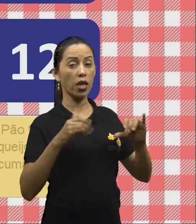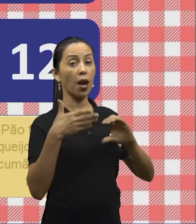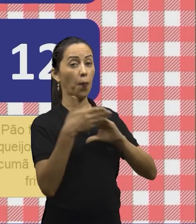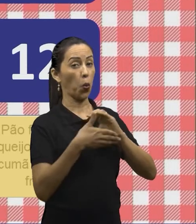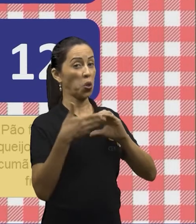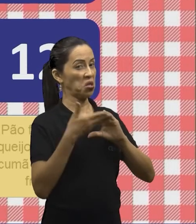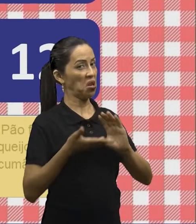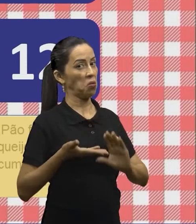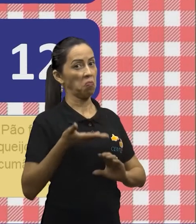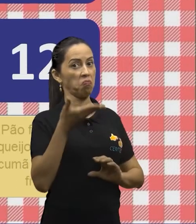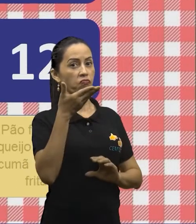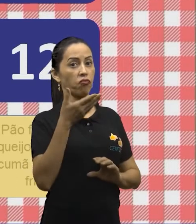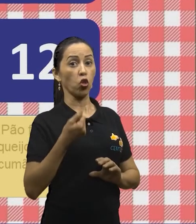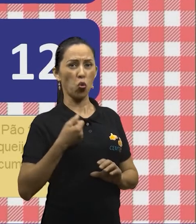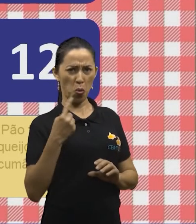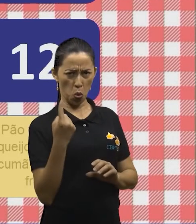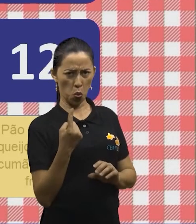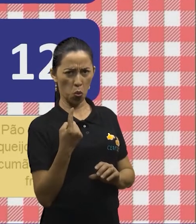Isso!